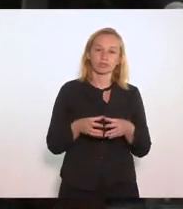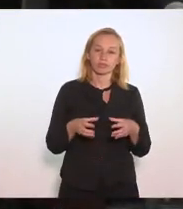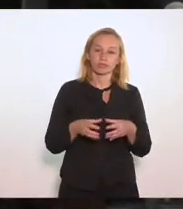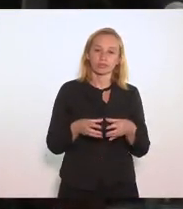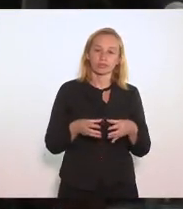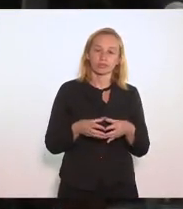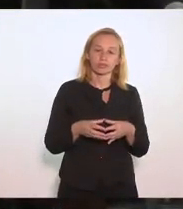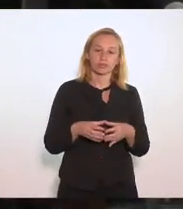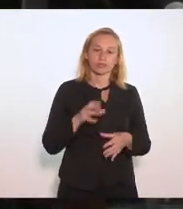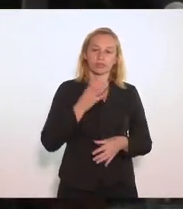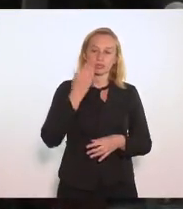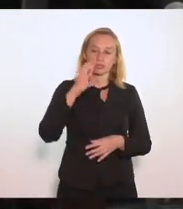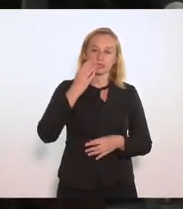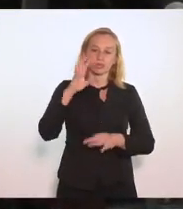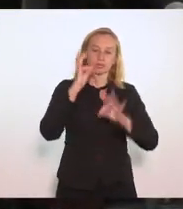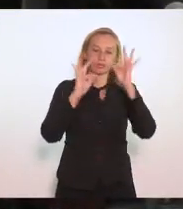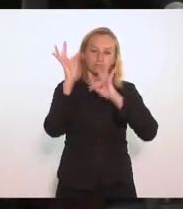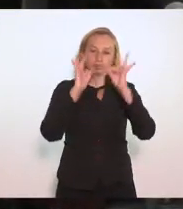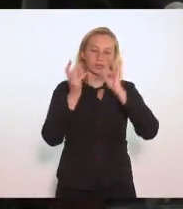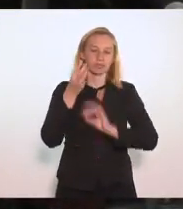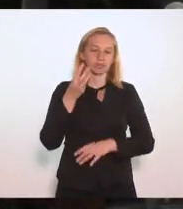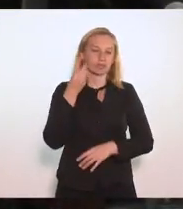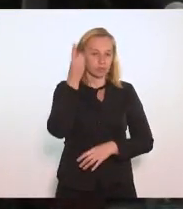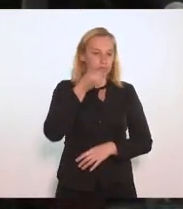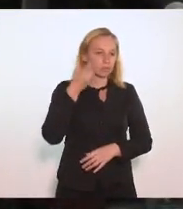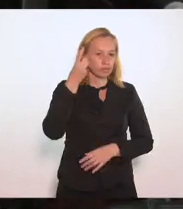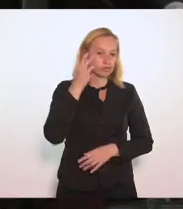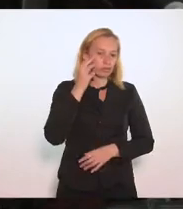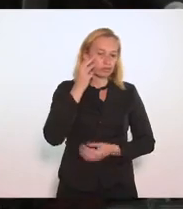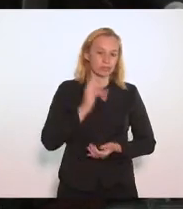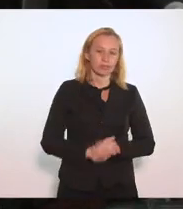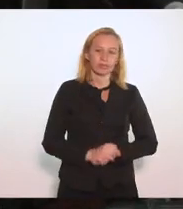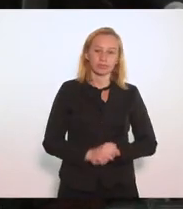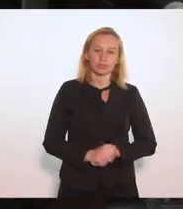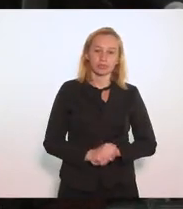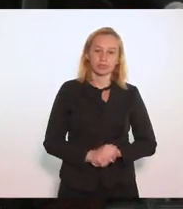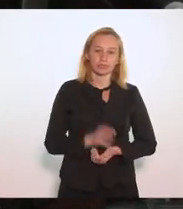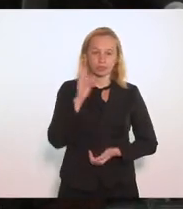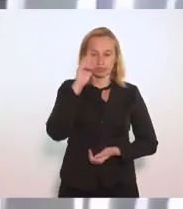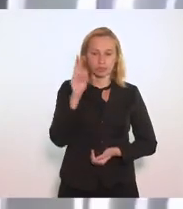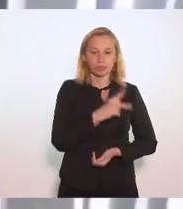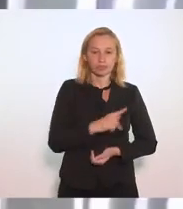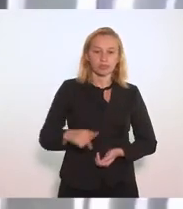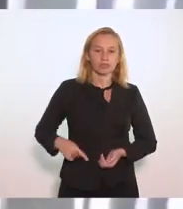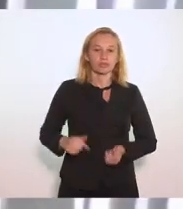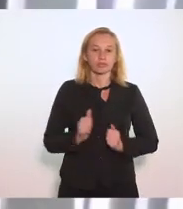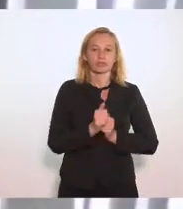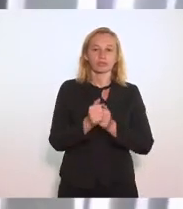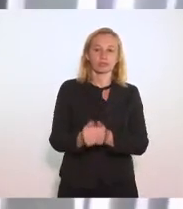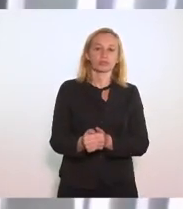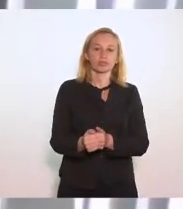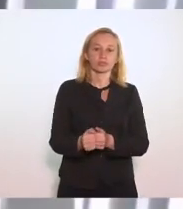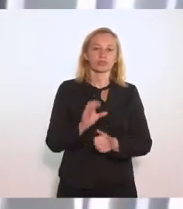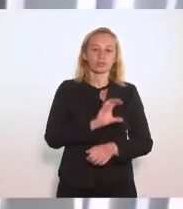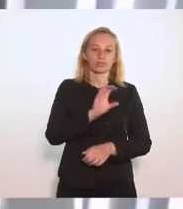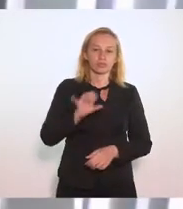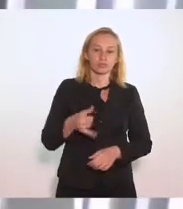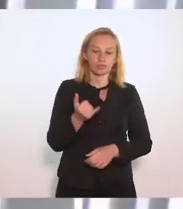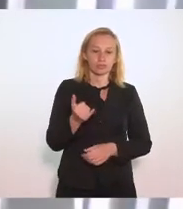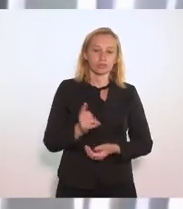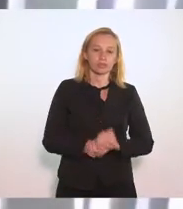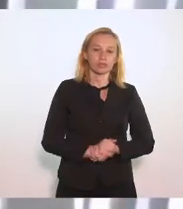de Ciência e Tecnologia, deputado Paldeque Carneiro Senhor Presidente, eu acompanho o parecer da CCJ